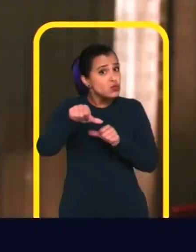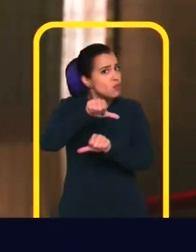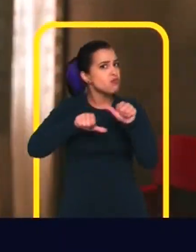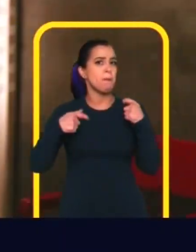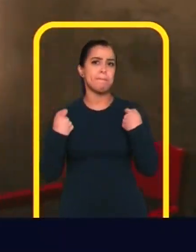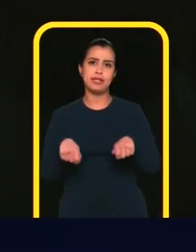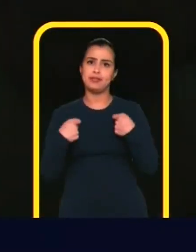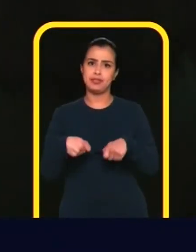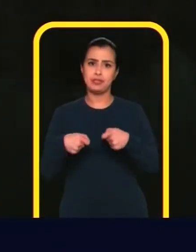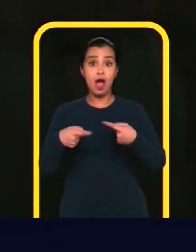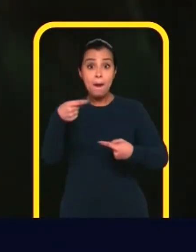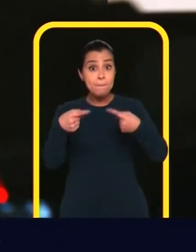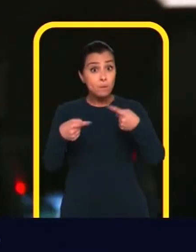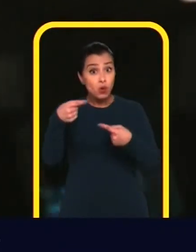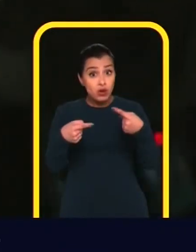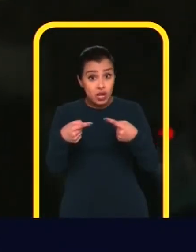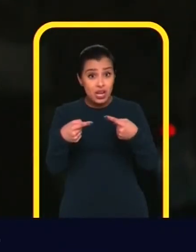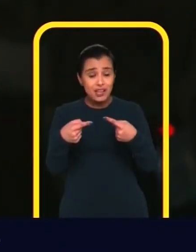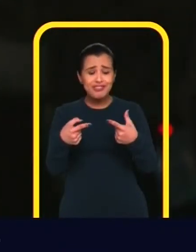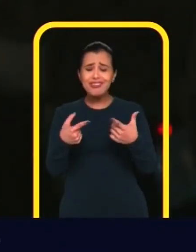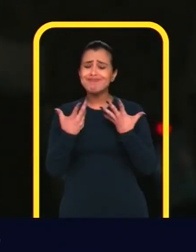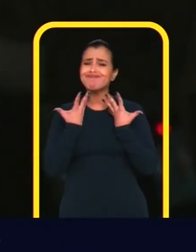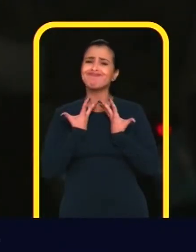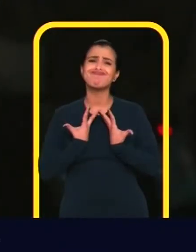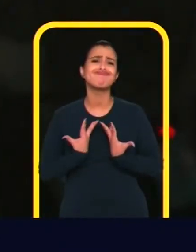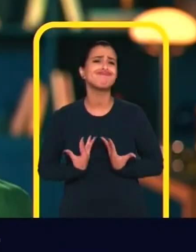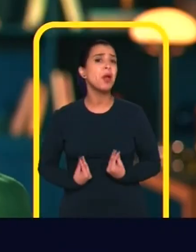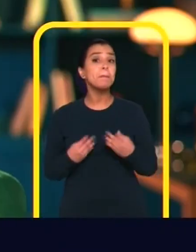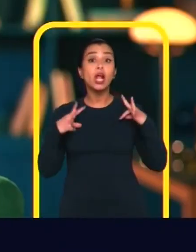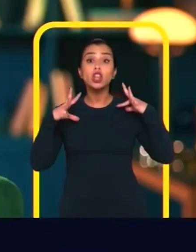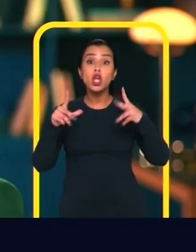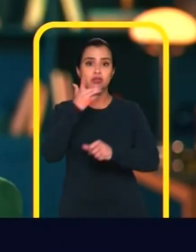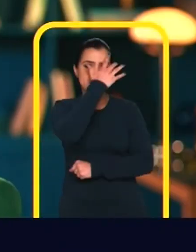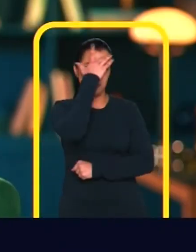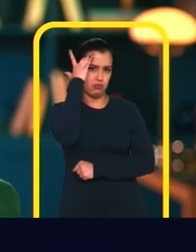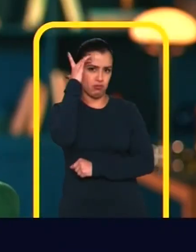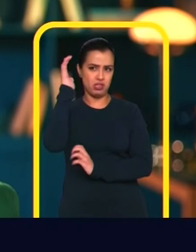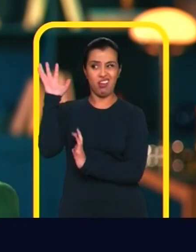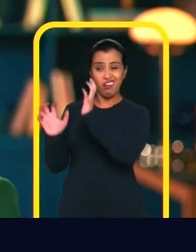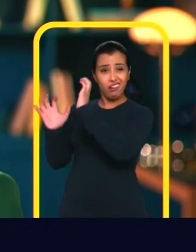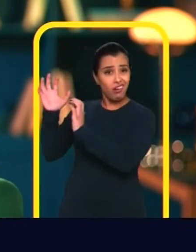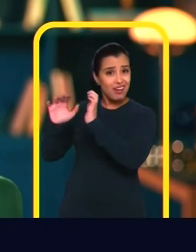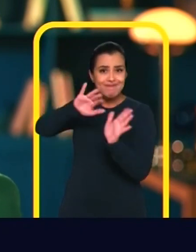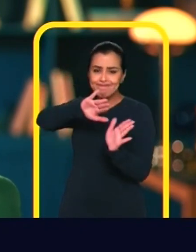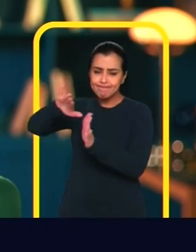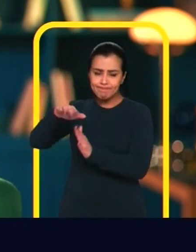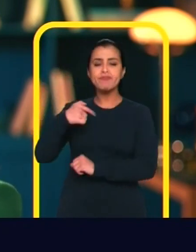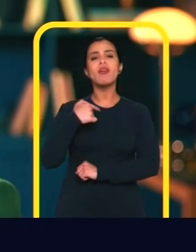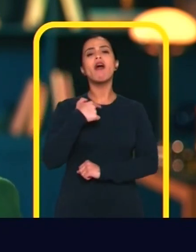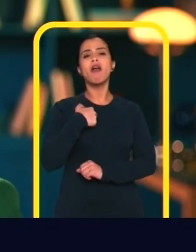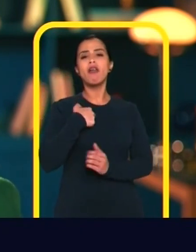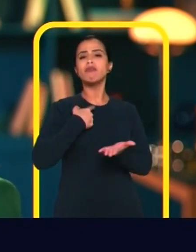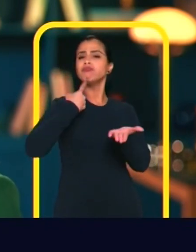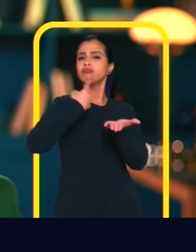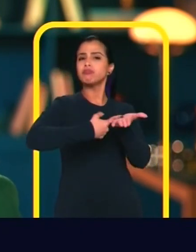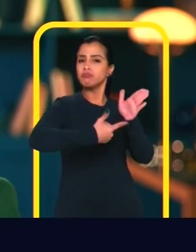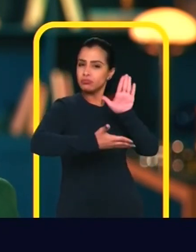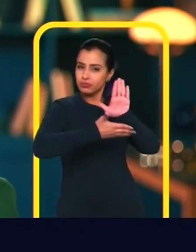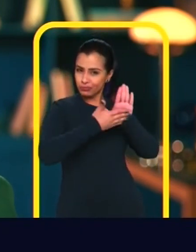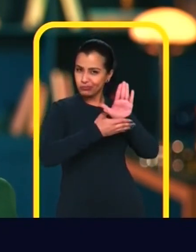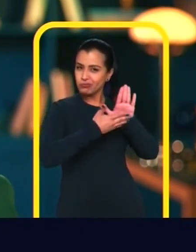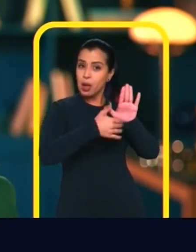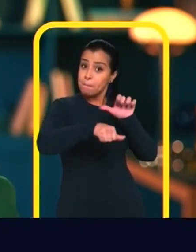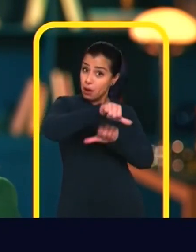A política está sendo uma decepção pra todo mundo Enquanto eles brigam, eu vou trabalhar sério Assumindo compromissos,